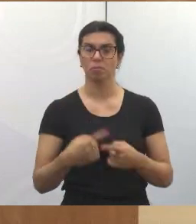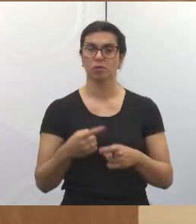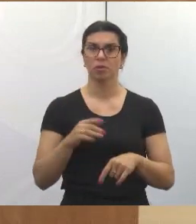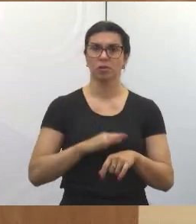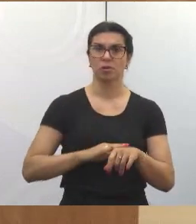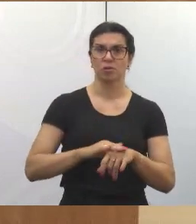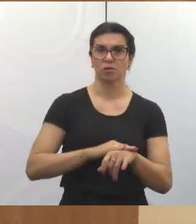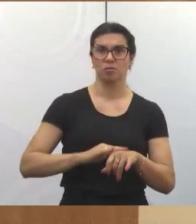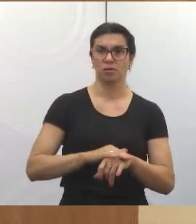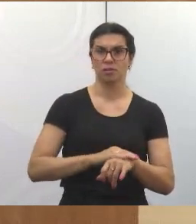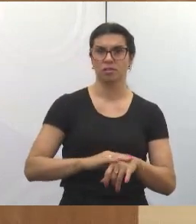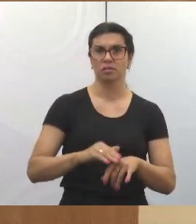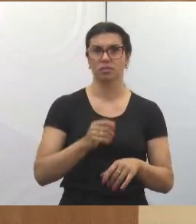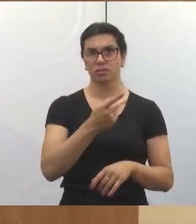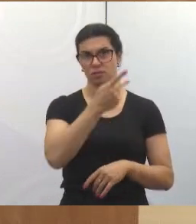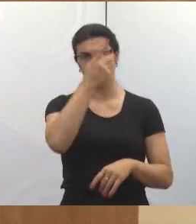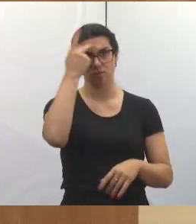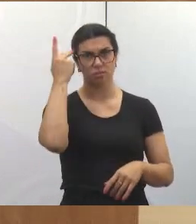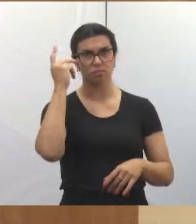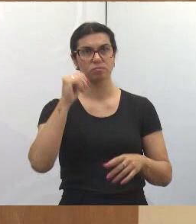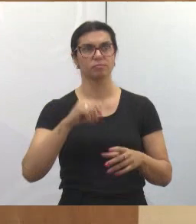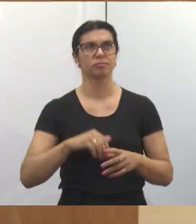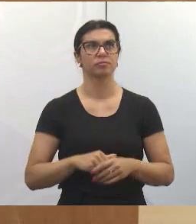com as pessoas e vai ouvindo as reivindicações.